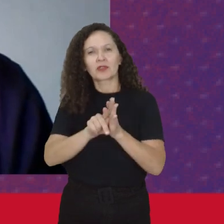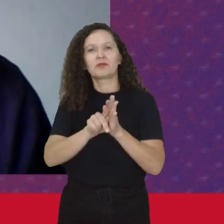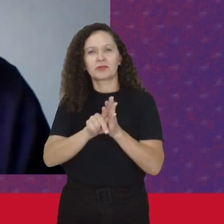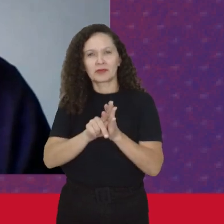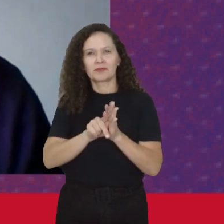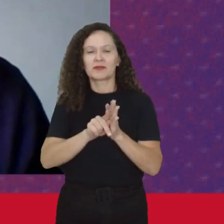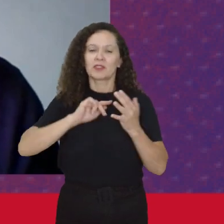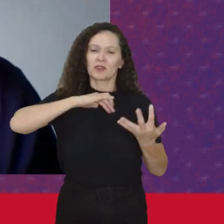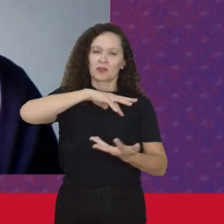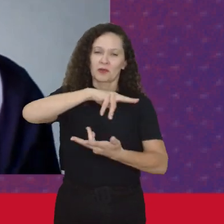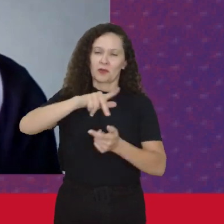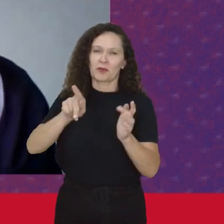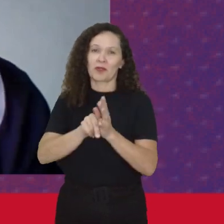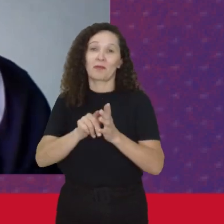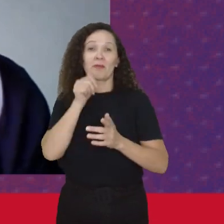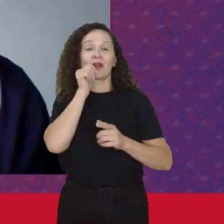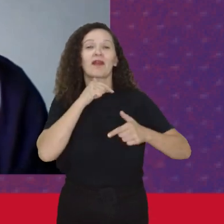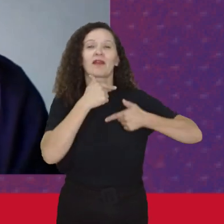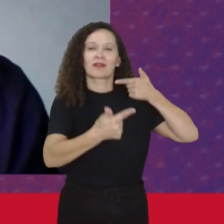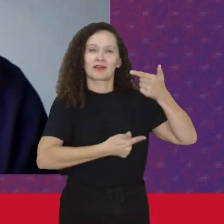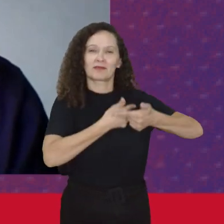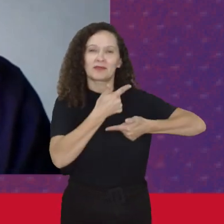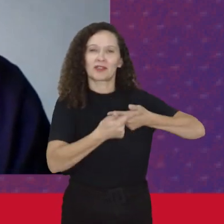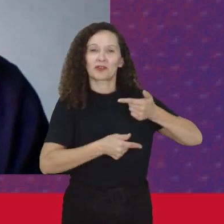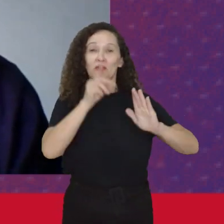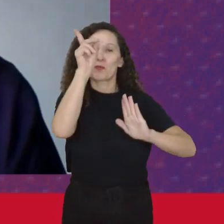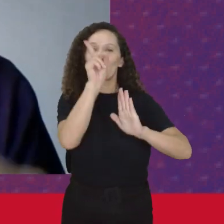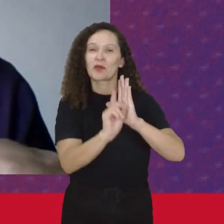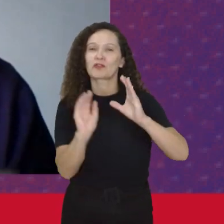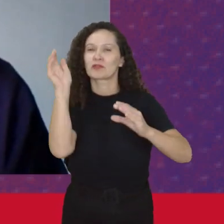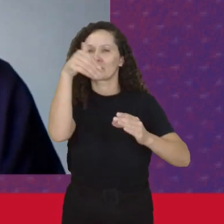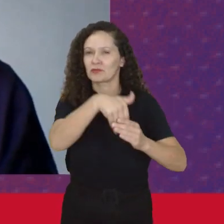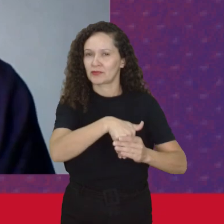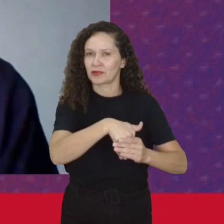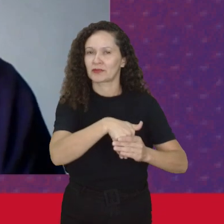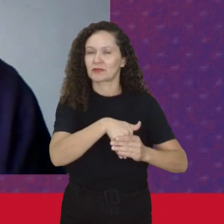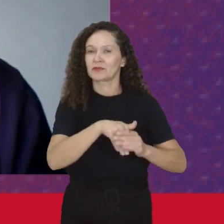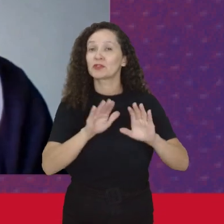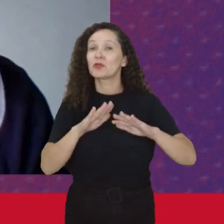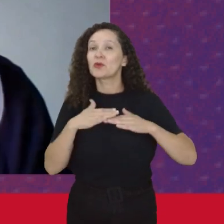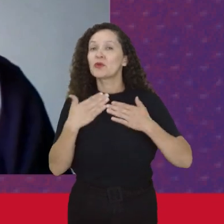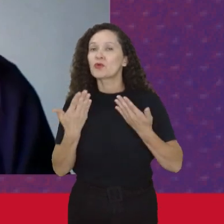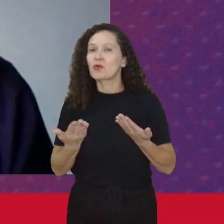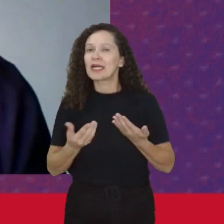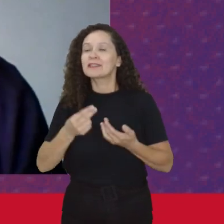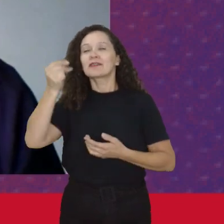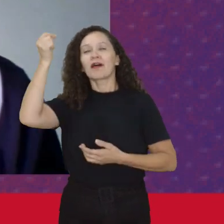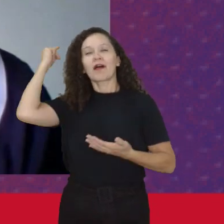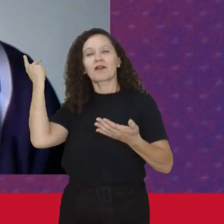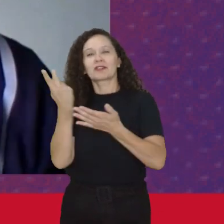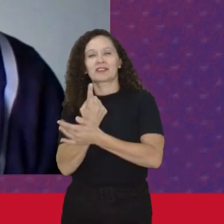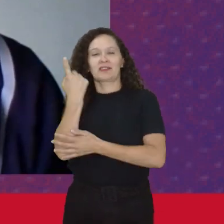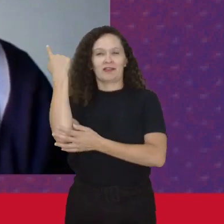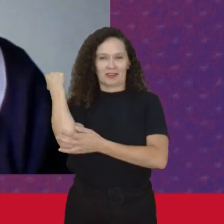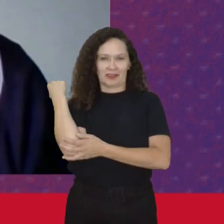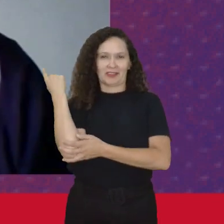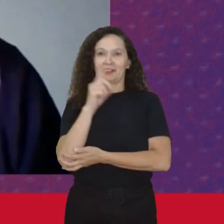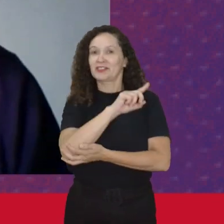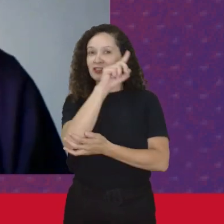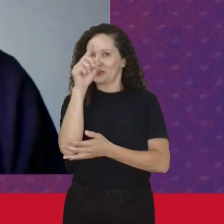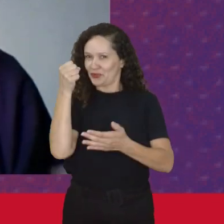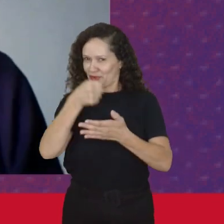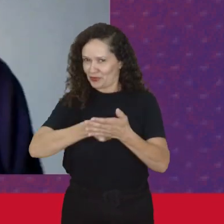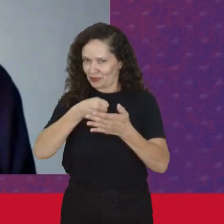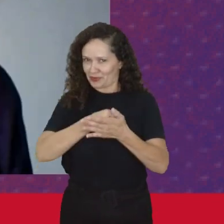Internacional Da mulher trabalhadora Pelo direito ao voto E quais são os antecedentes Desse dia de